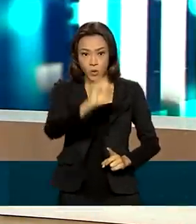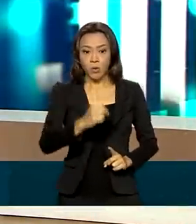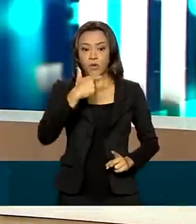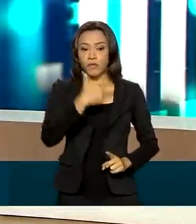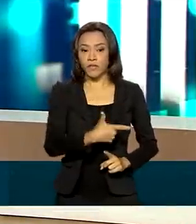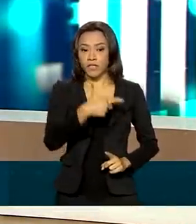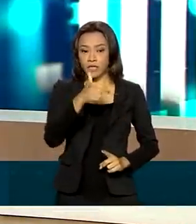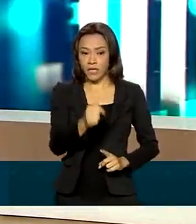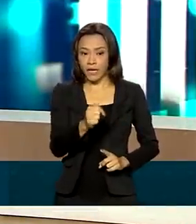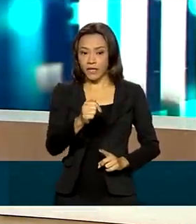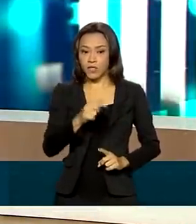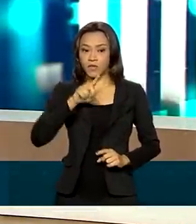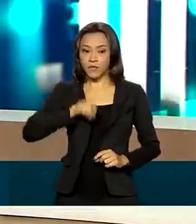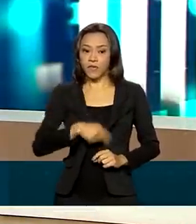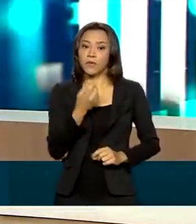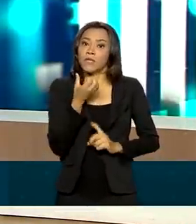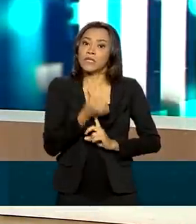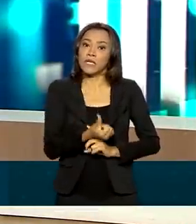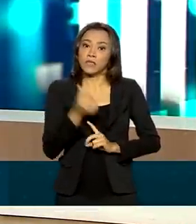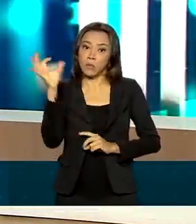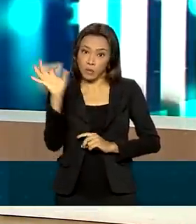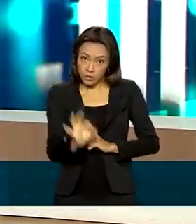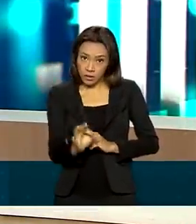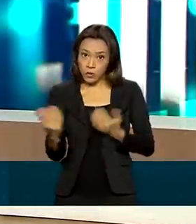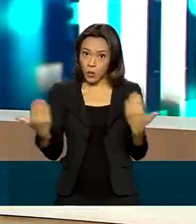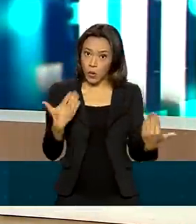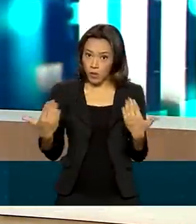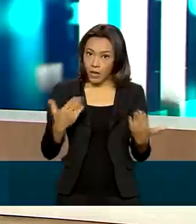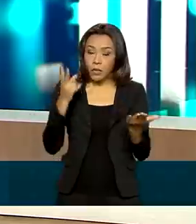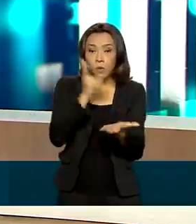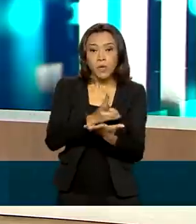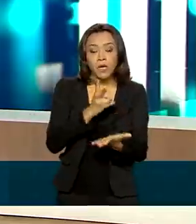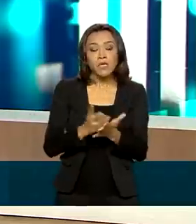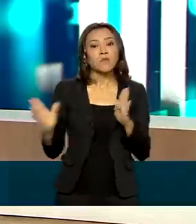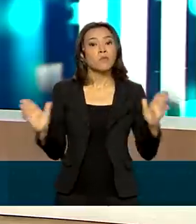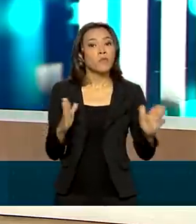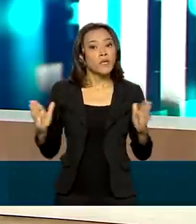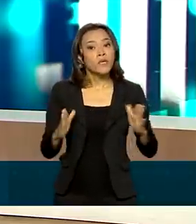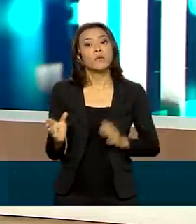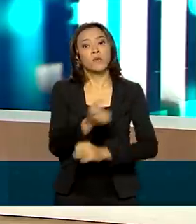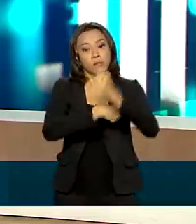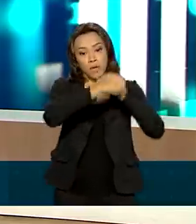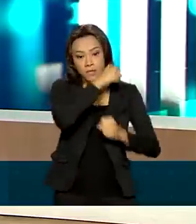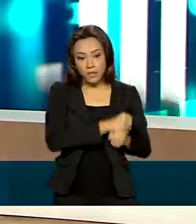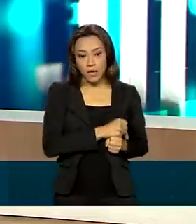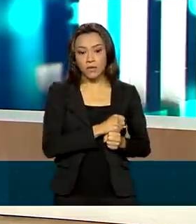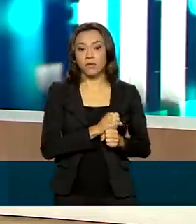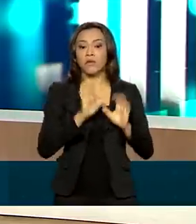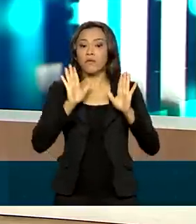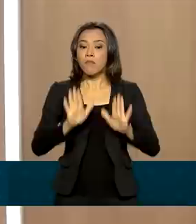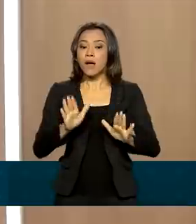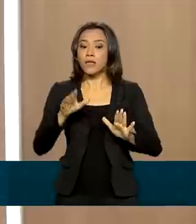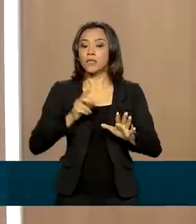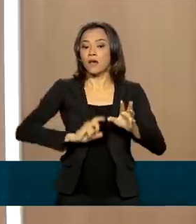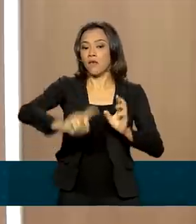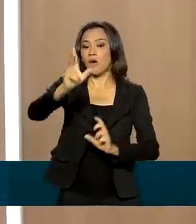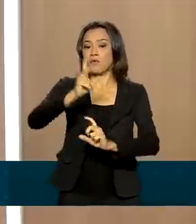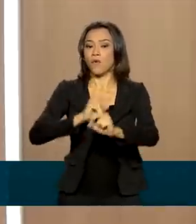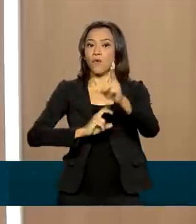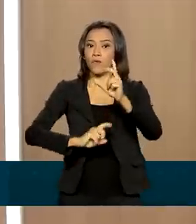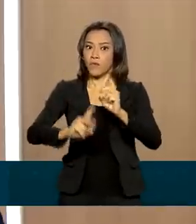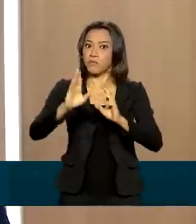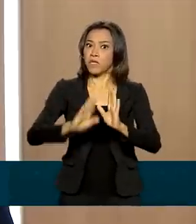,6%, comparado com o mesmo período do ano passado, mas em razão das importações, que cresceram